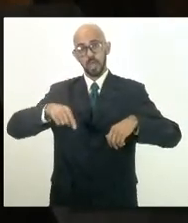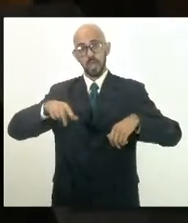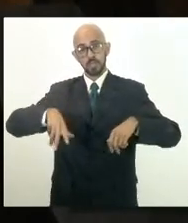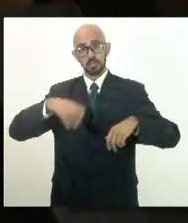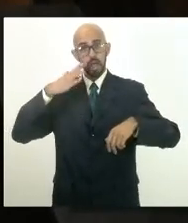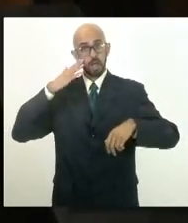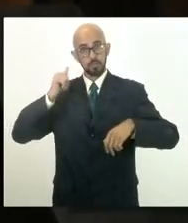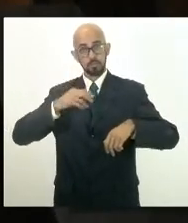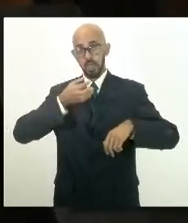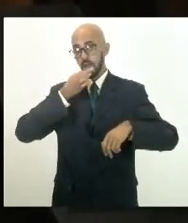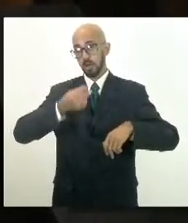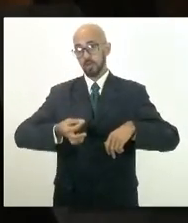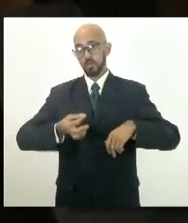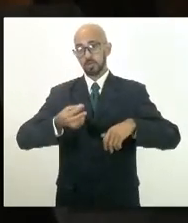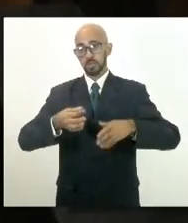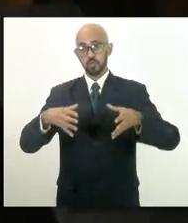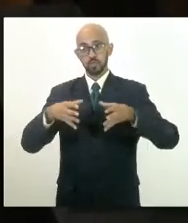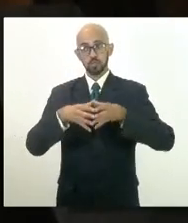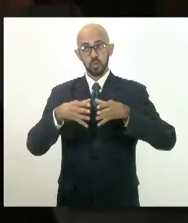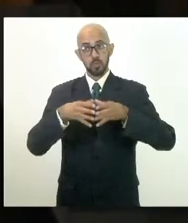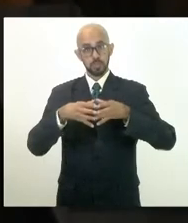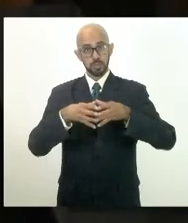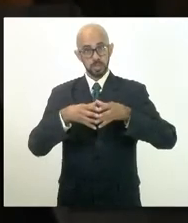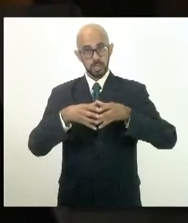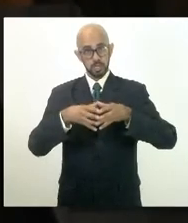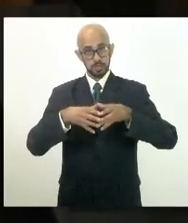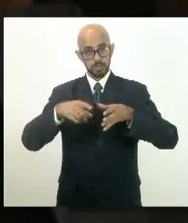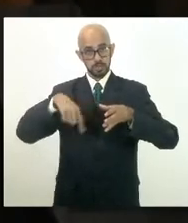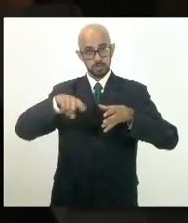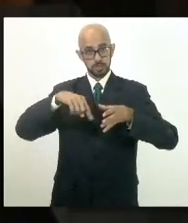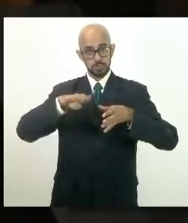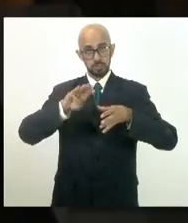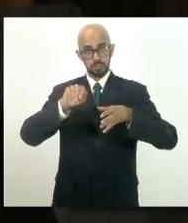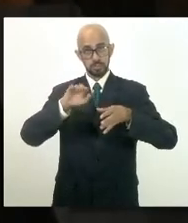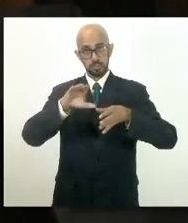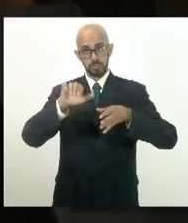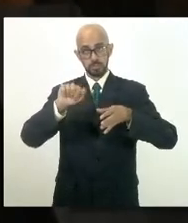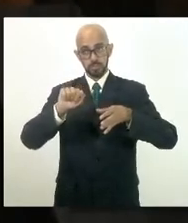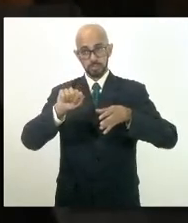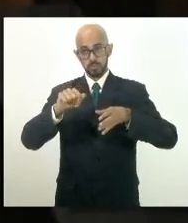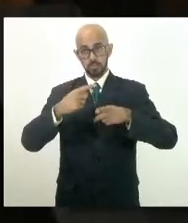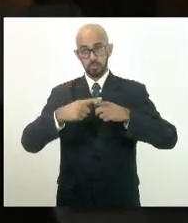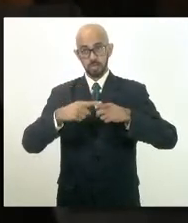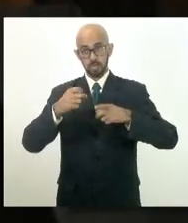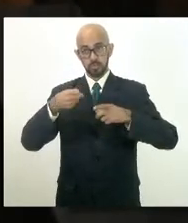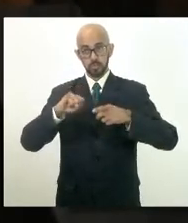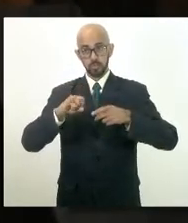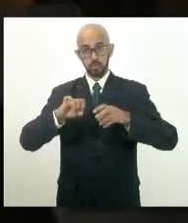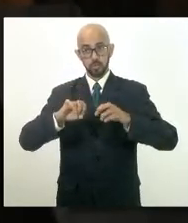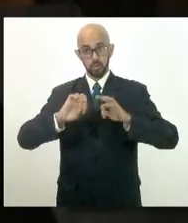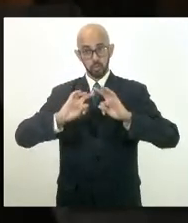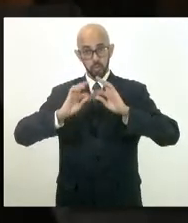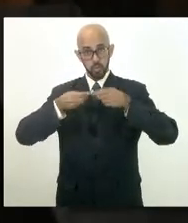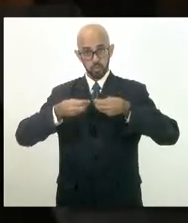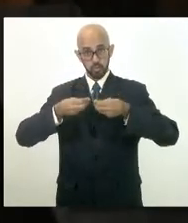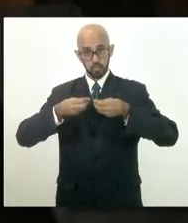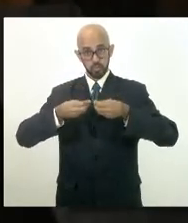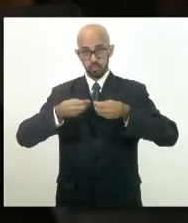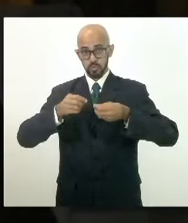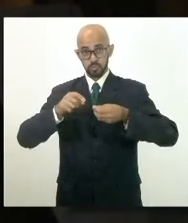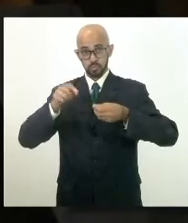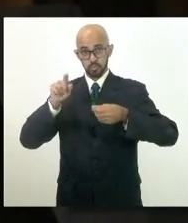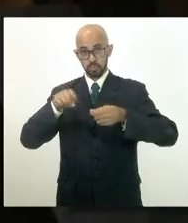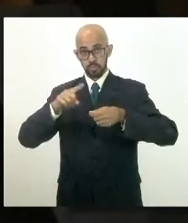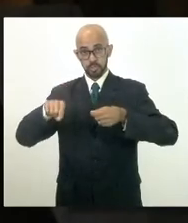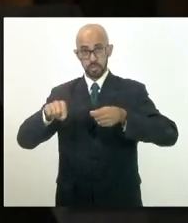bacia, porque isso é uma renda que eles vão deixar de receber. Se todas as grandes empresas deixarem de pagar, esses comitês vão deixar